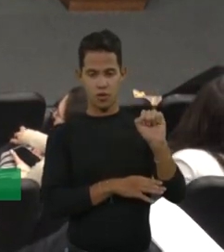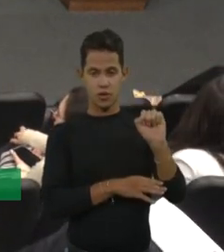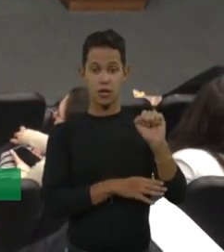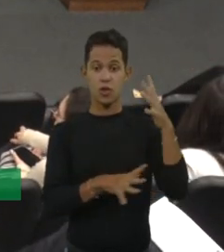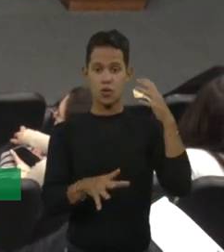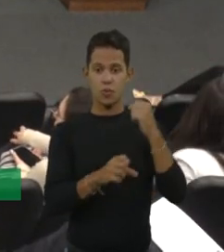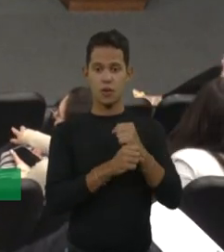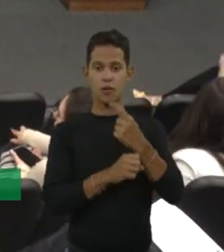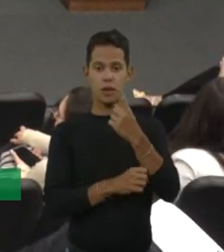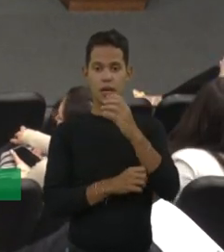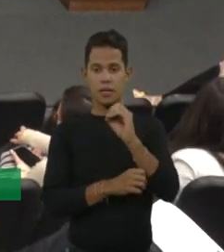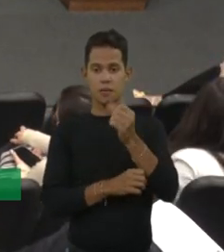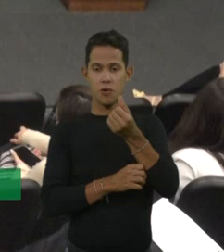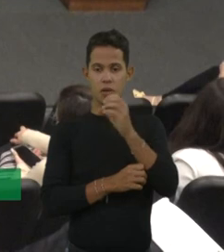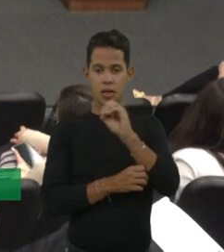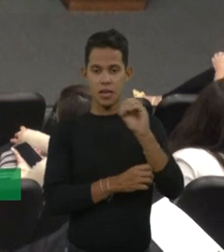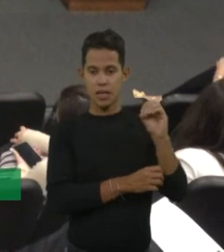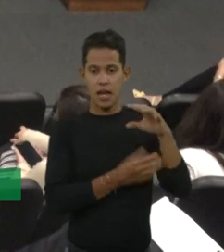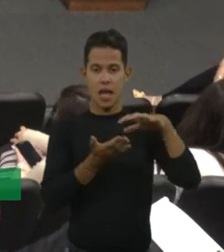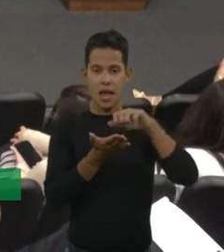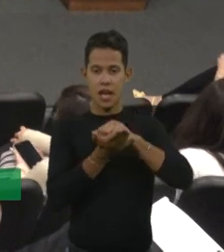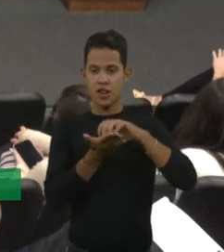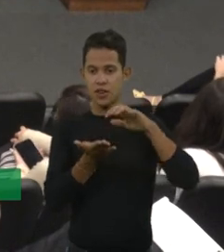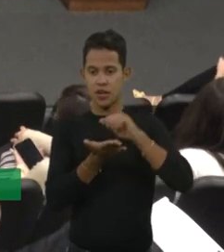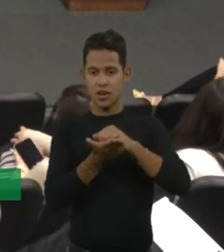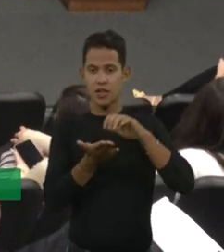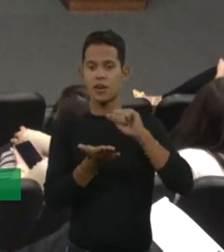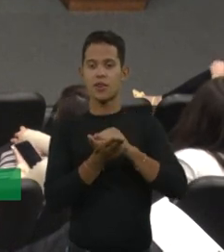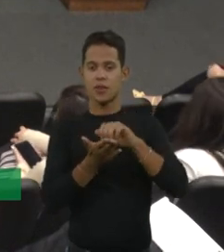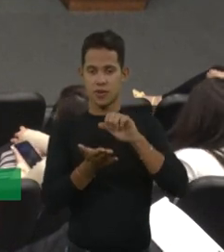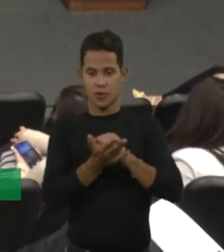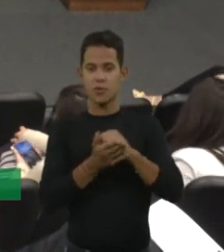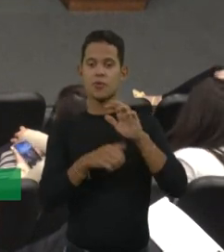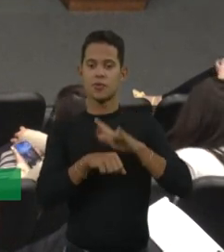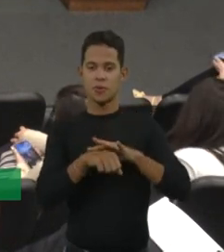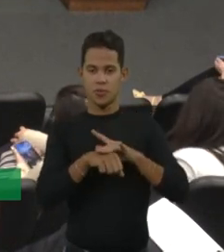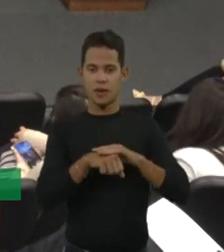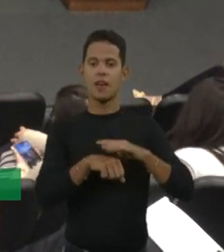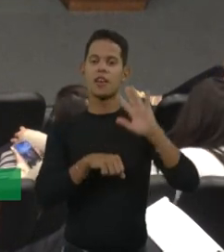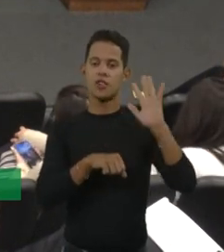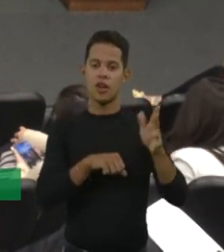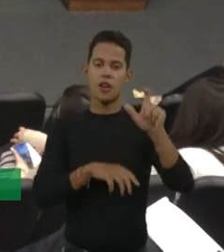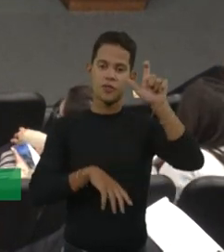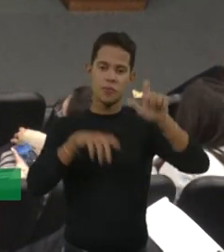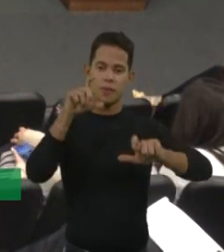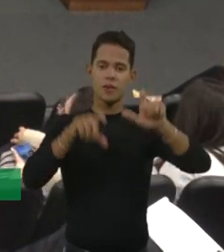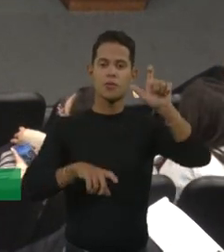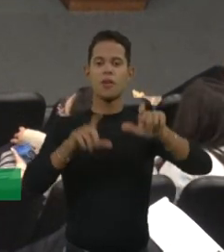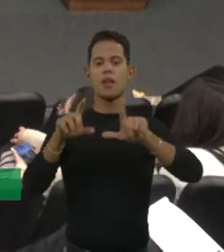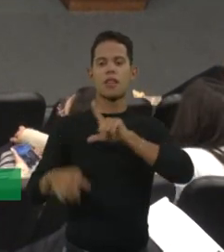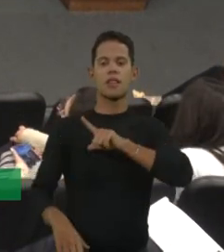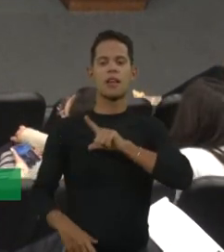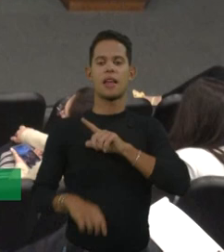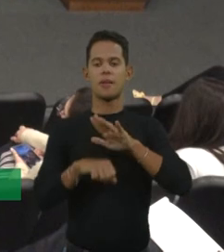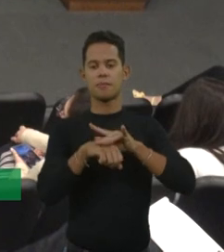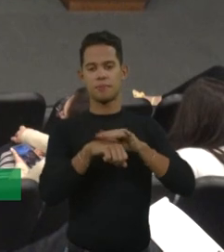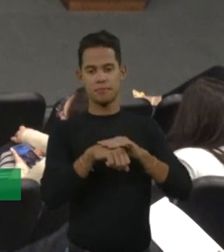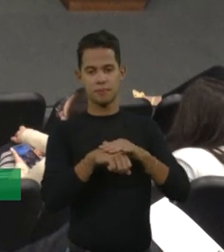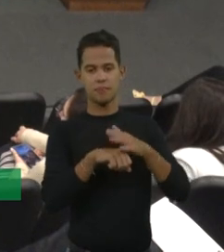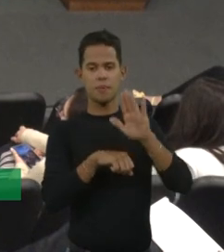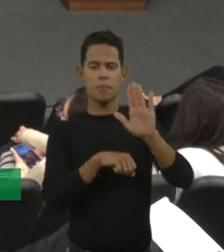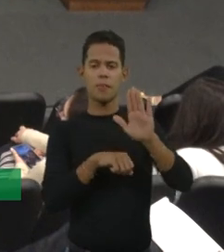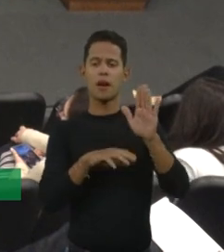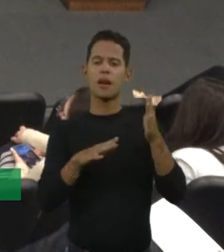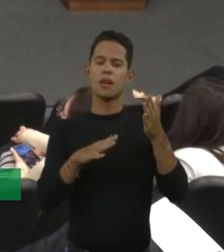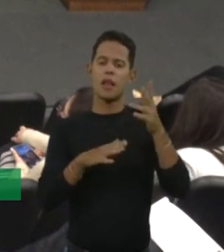A e hemofilia B, 2.165 registros de pessoas acometidas. Então, como começou um pouquinho